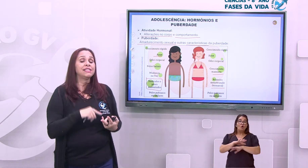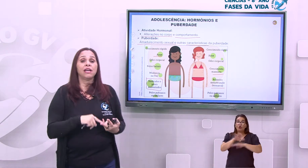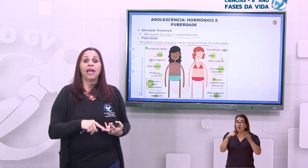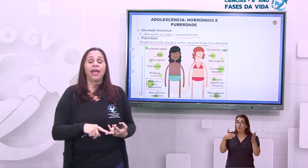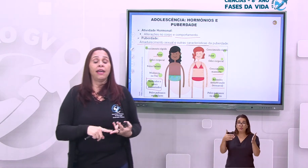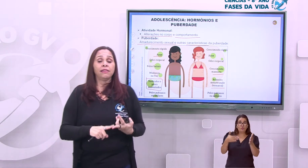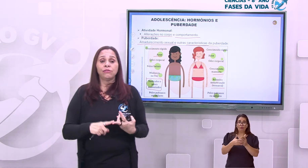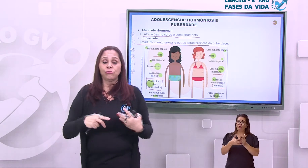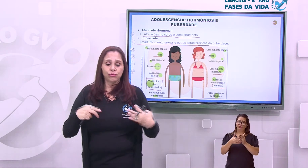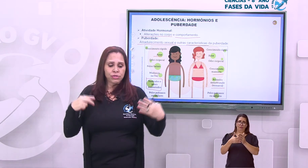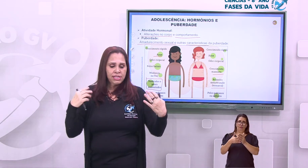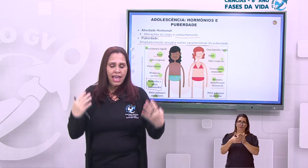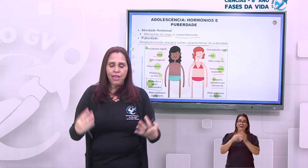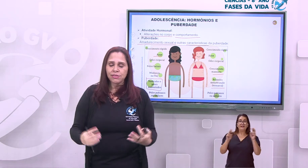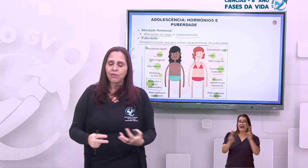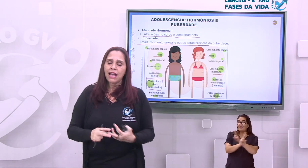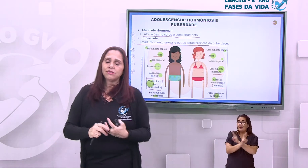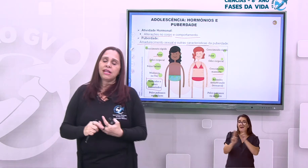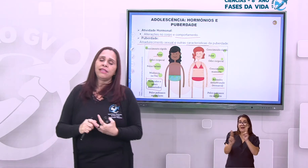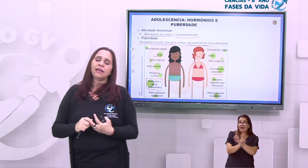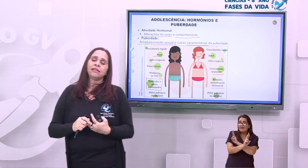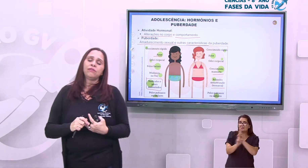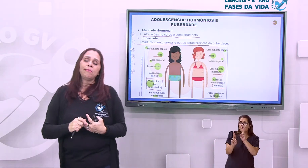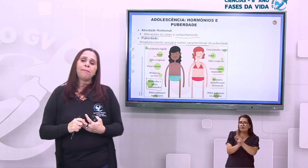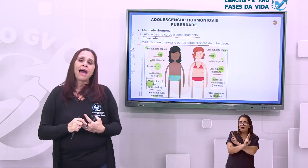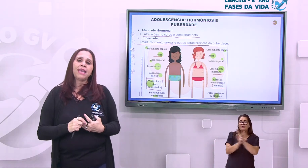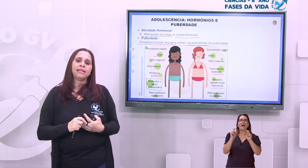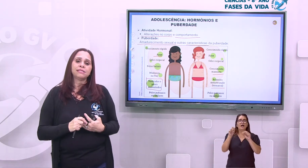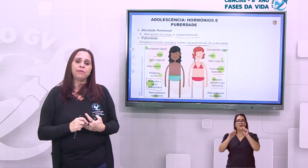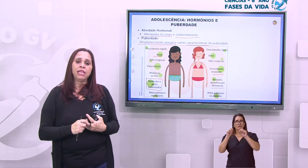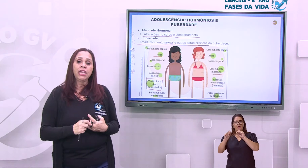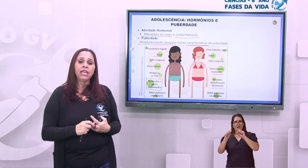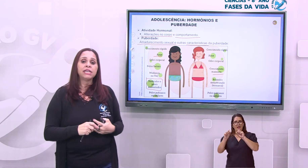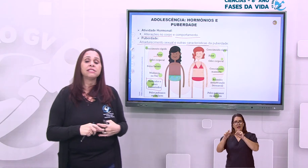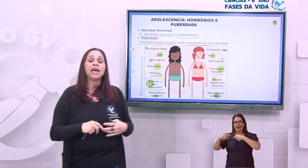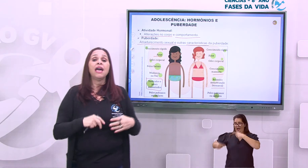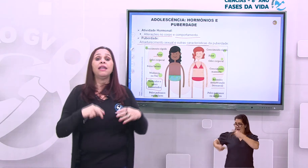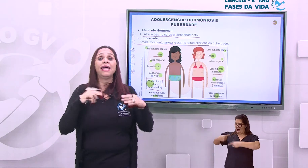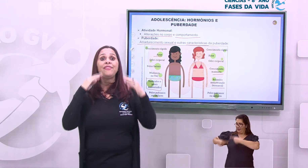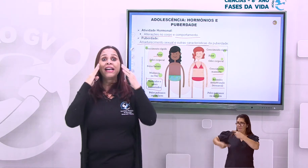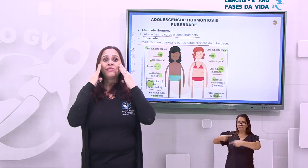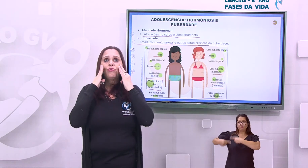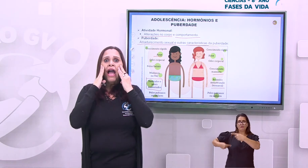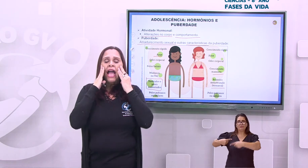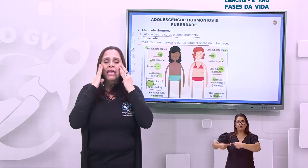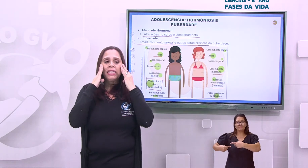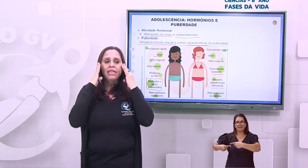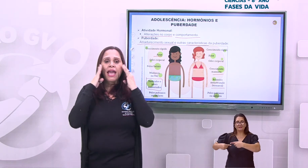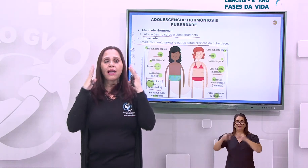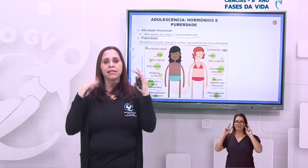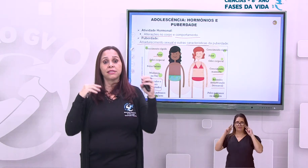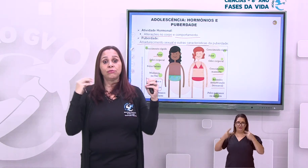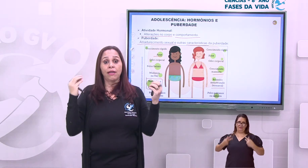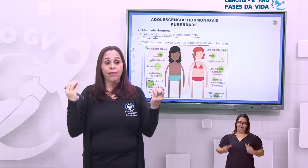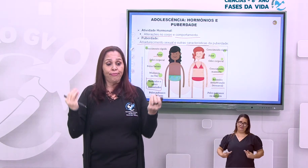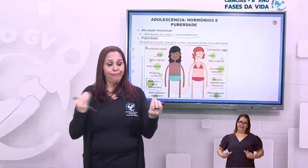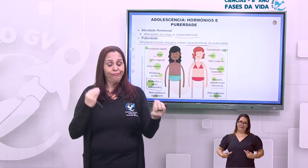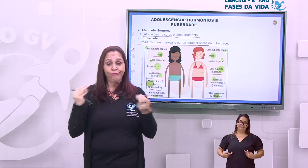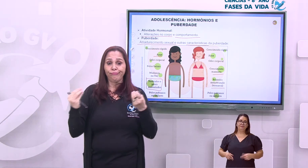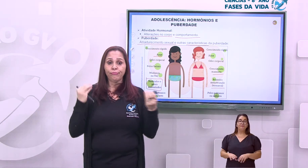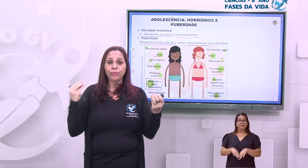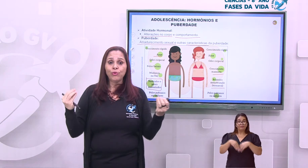presença dos seios, no caso, da glândula mamária nas meninas, do acne, que é a questão